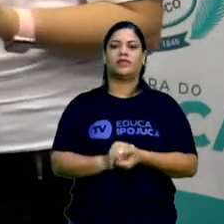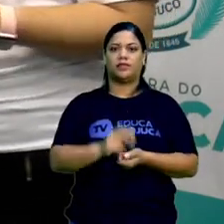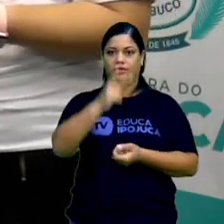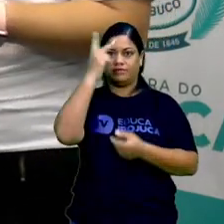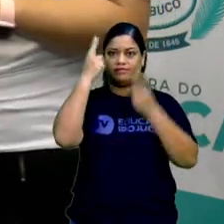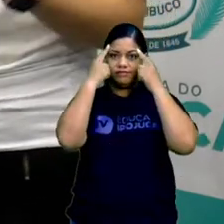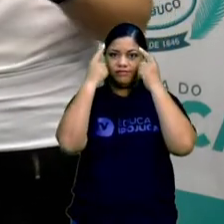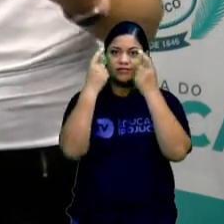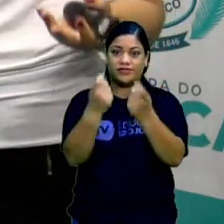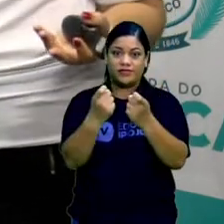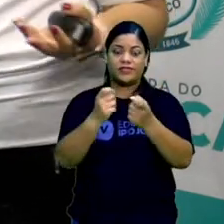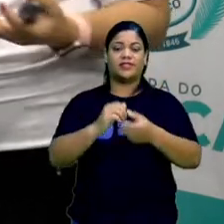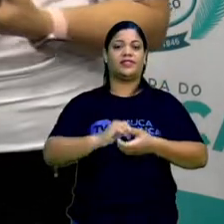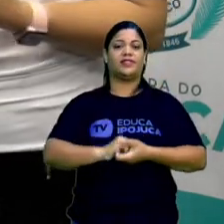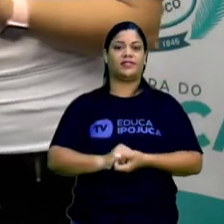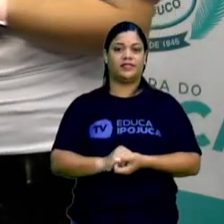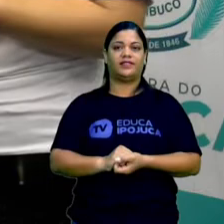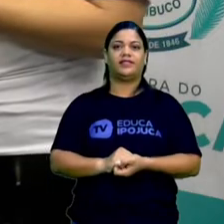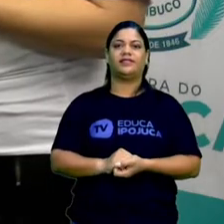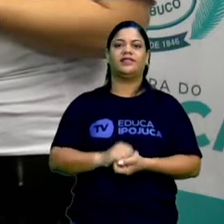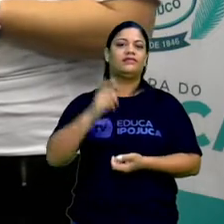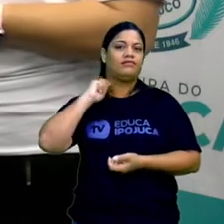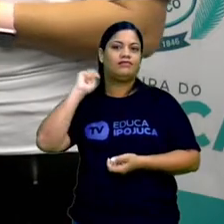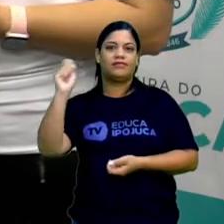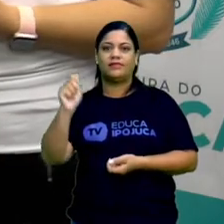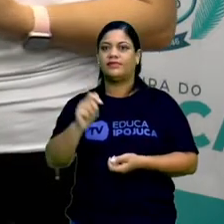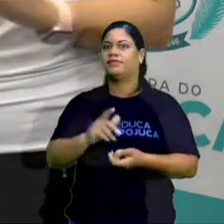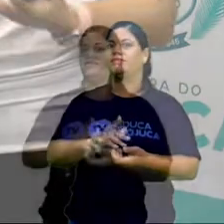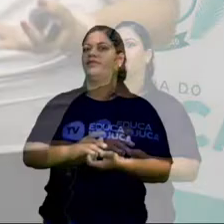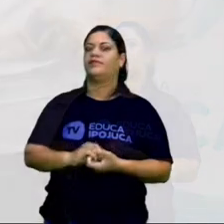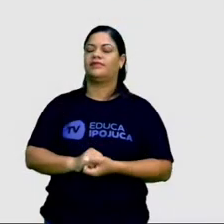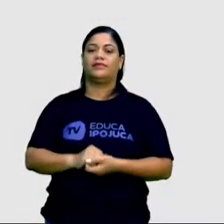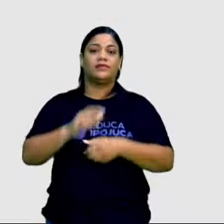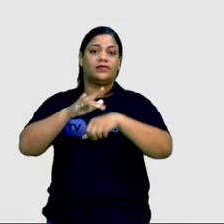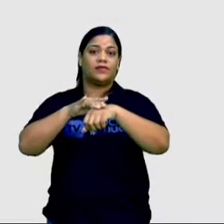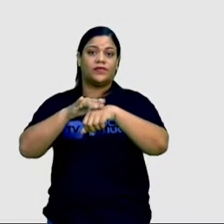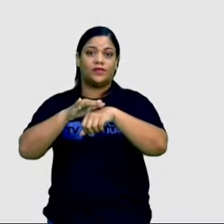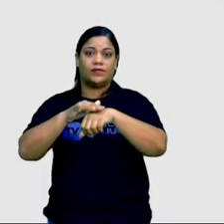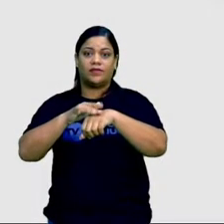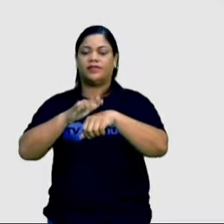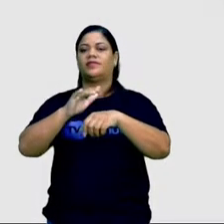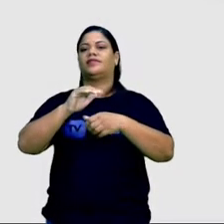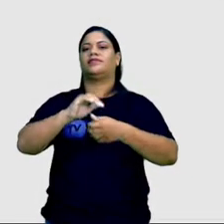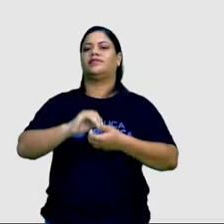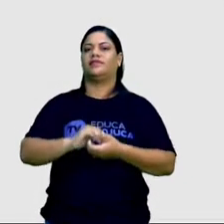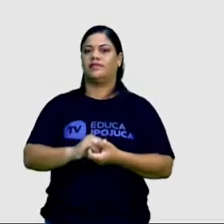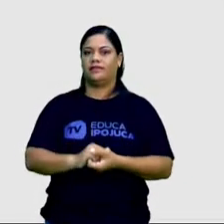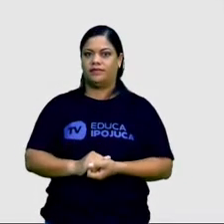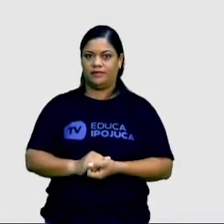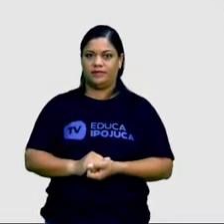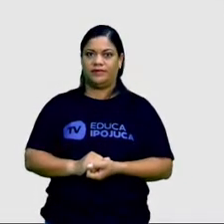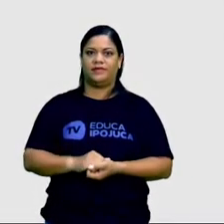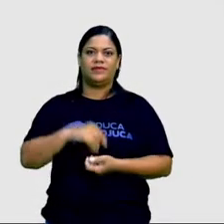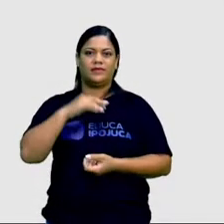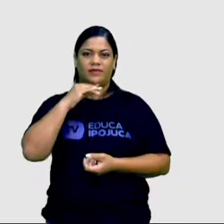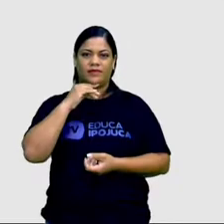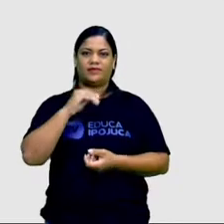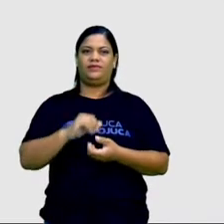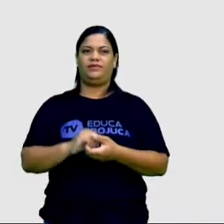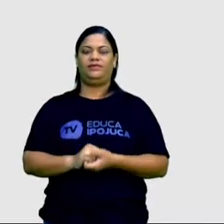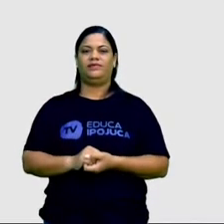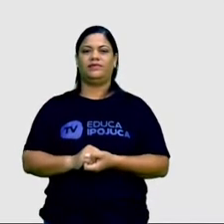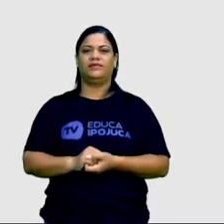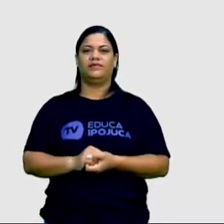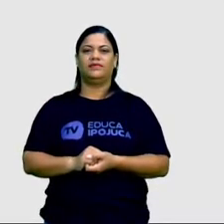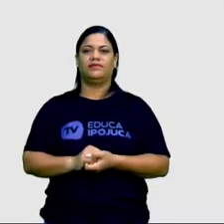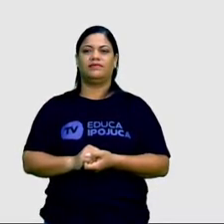violência, a suicídios, como a gente viu, surto de doenças, o aumento desses surtos, os prejuízos morais e